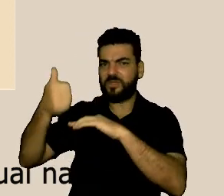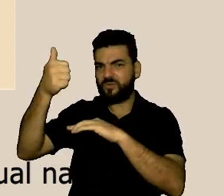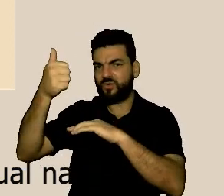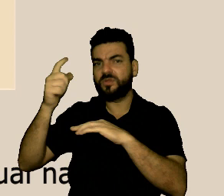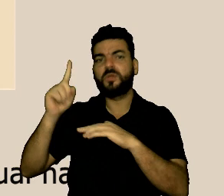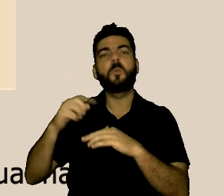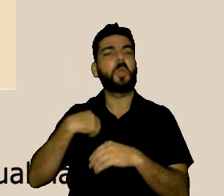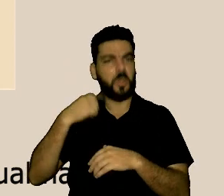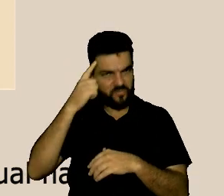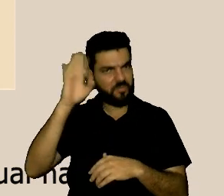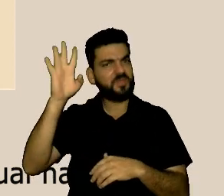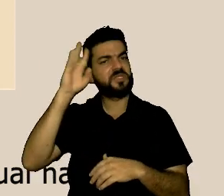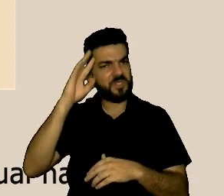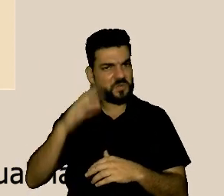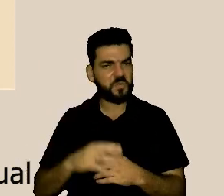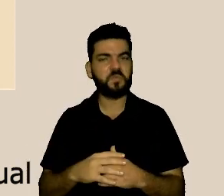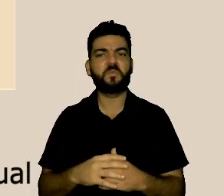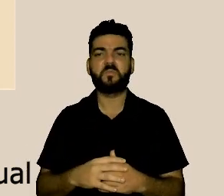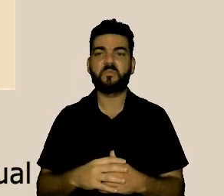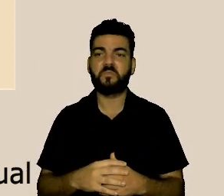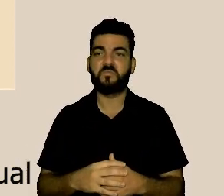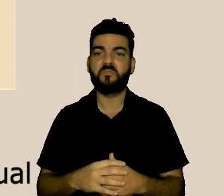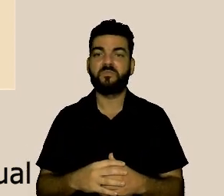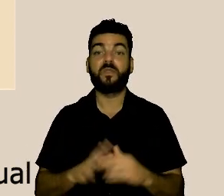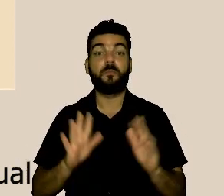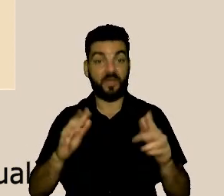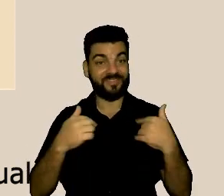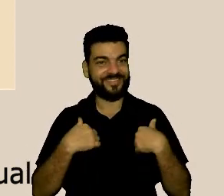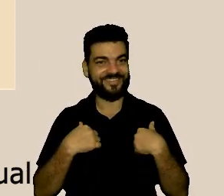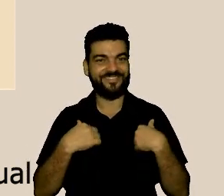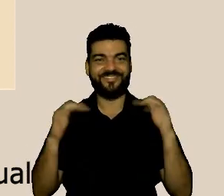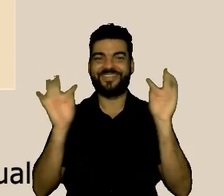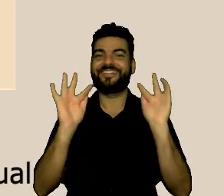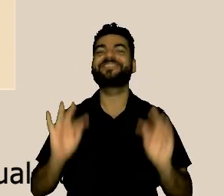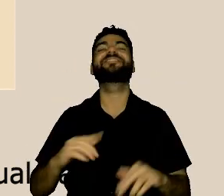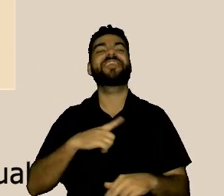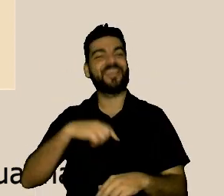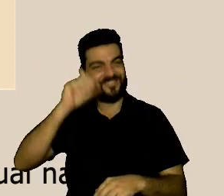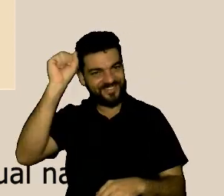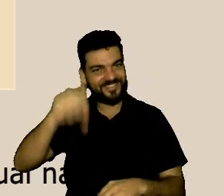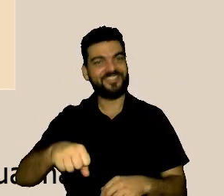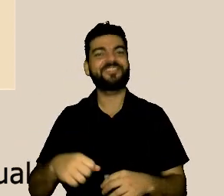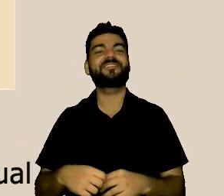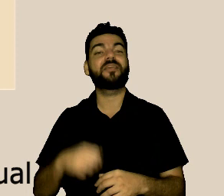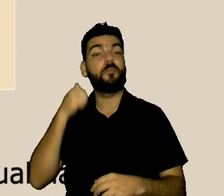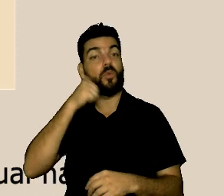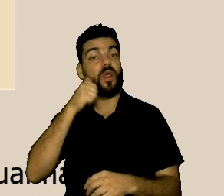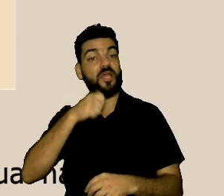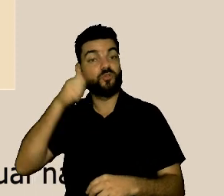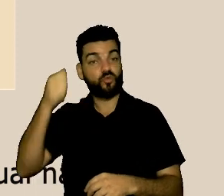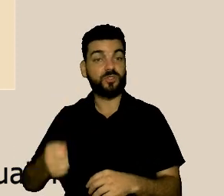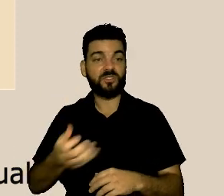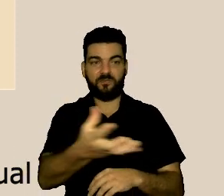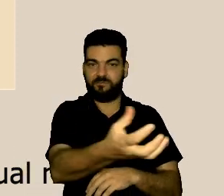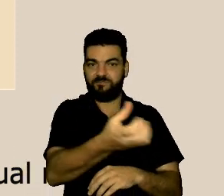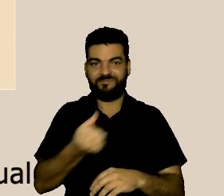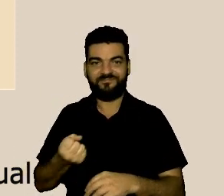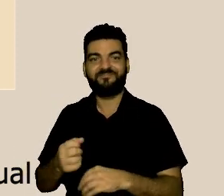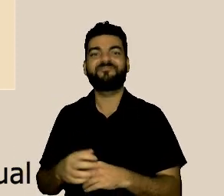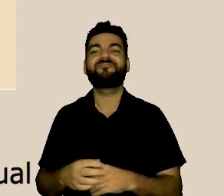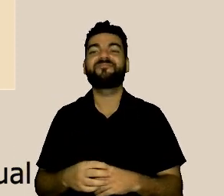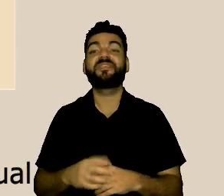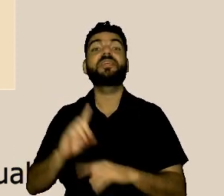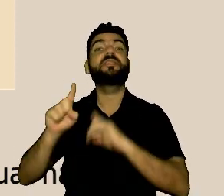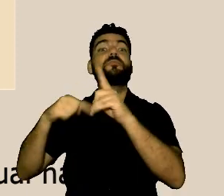pensando mesmo mas para a nossa felicidade teve porque a doutora Raikler chamou a gente e falou